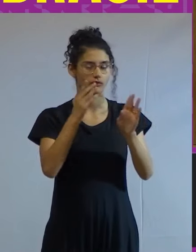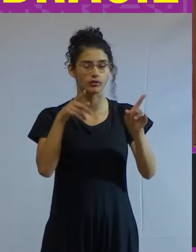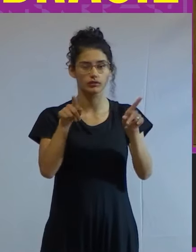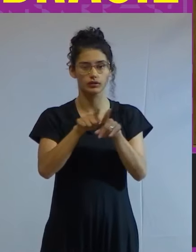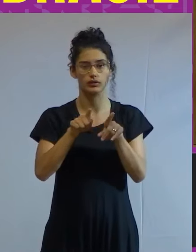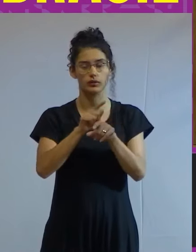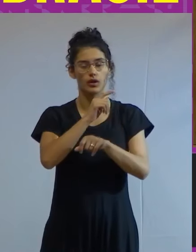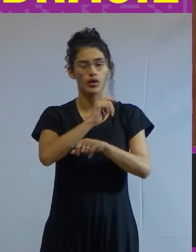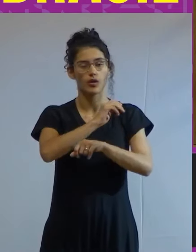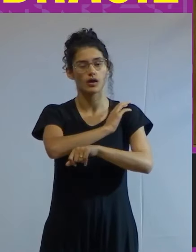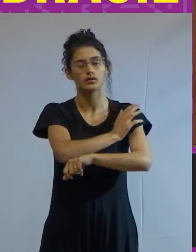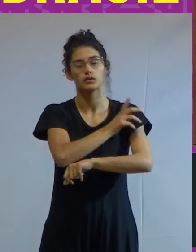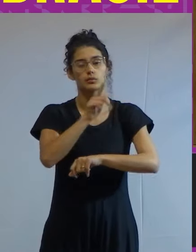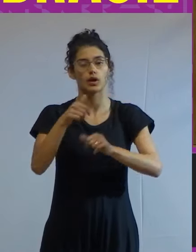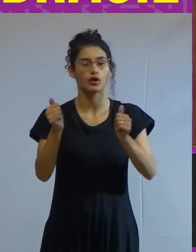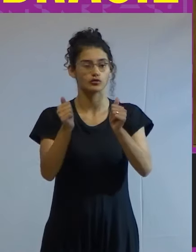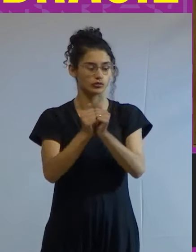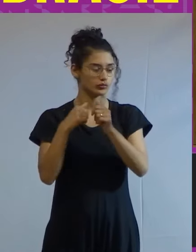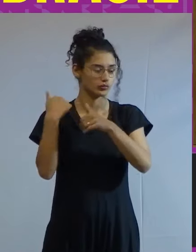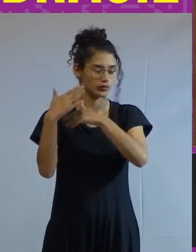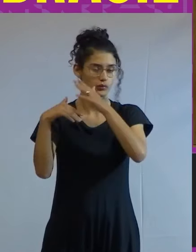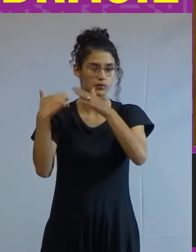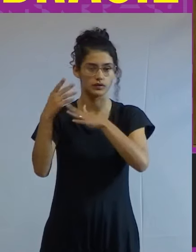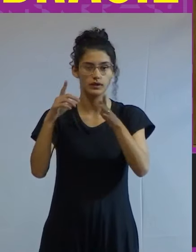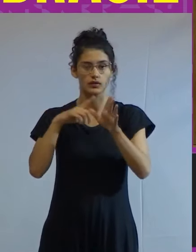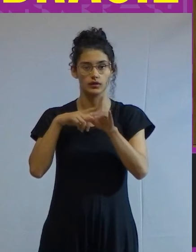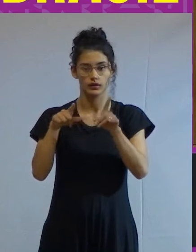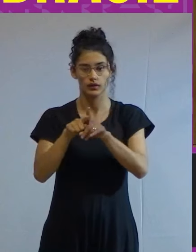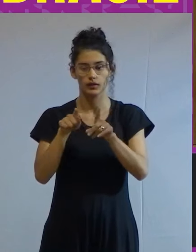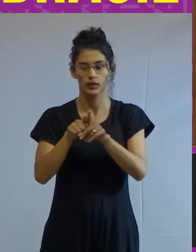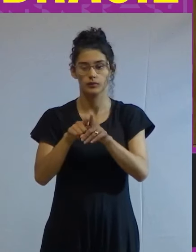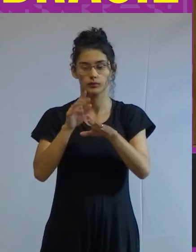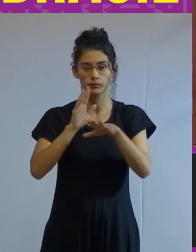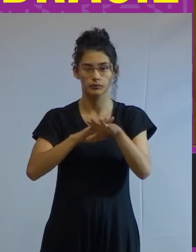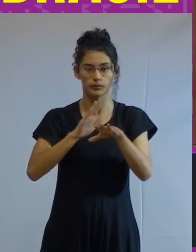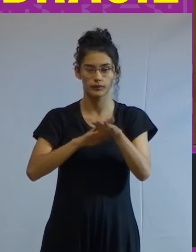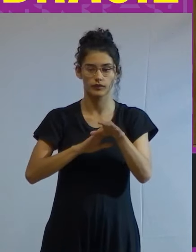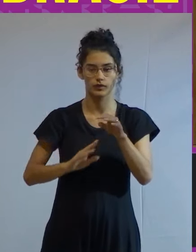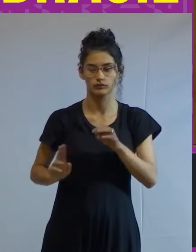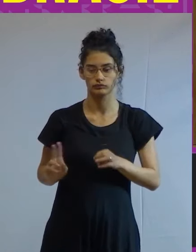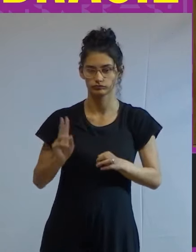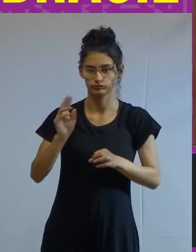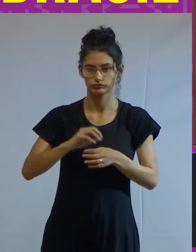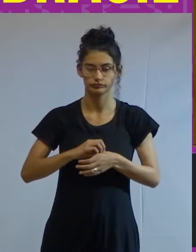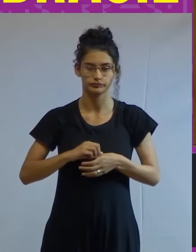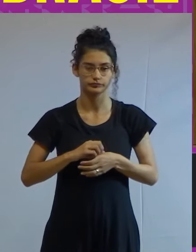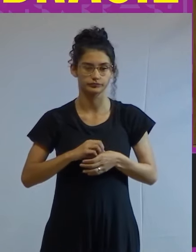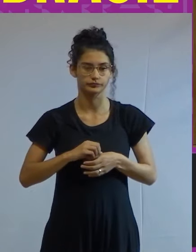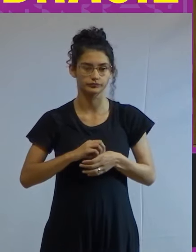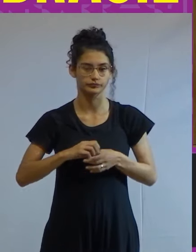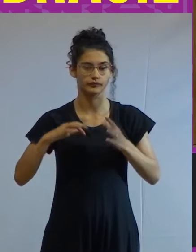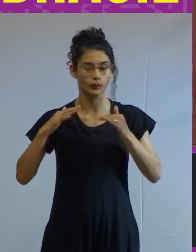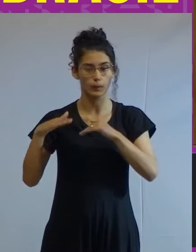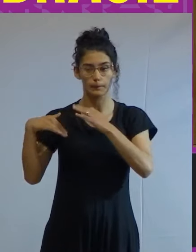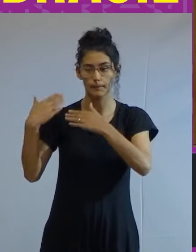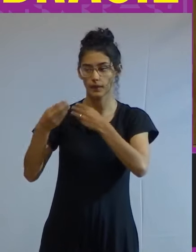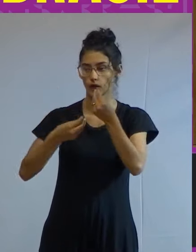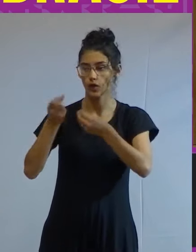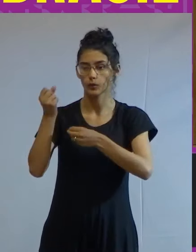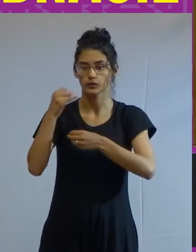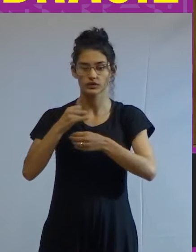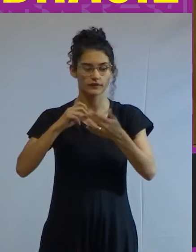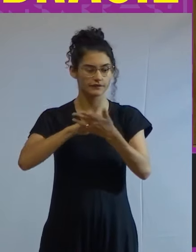o racismo é sócio do processo de expropriação que constitui a mais-valia tudo se passa como se a